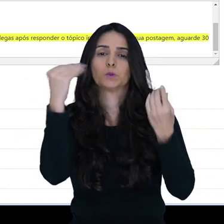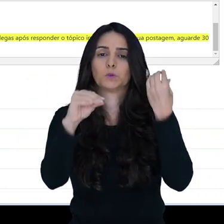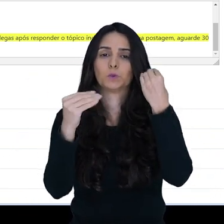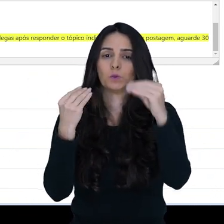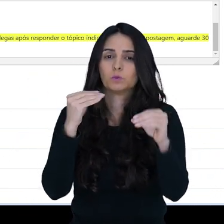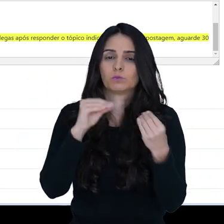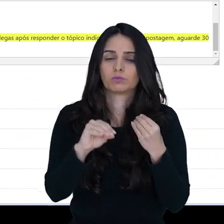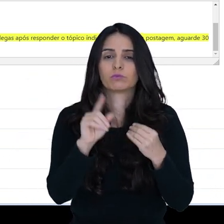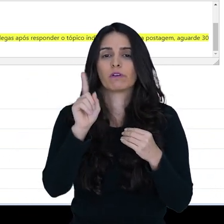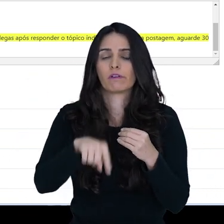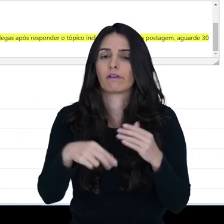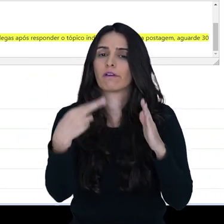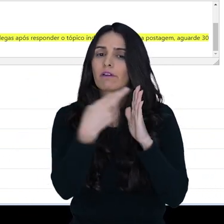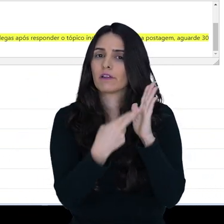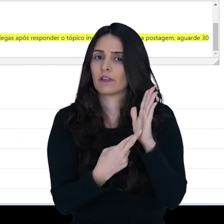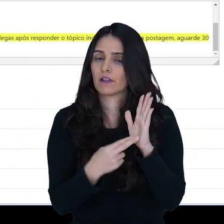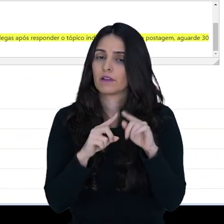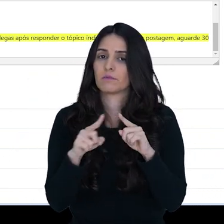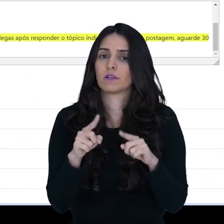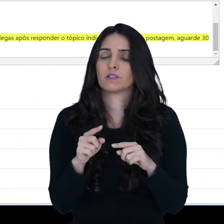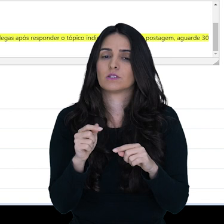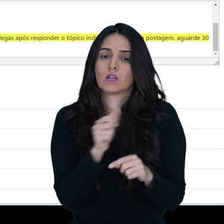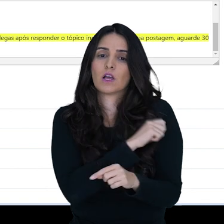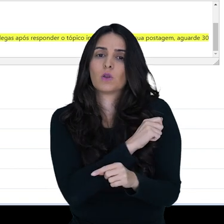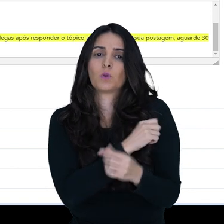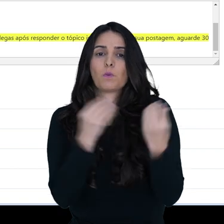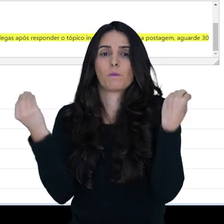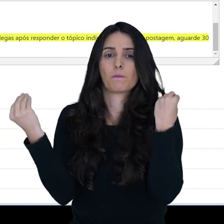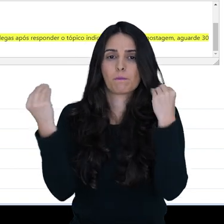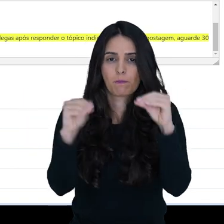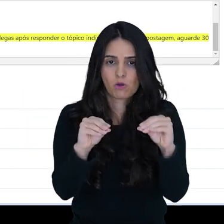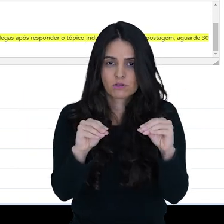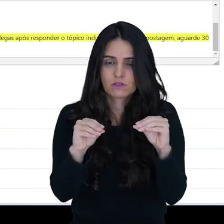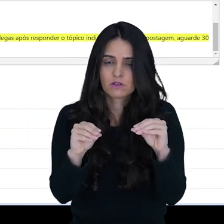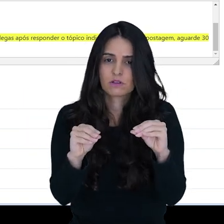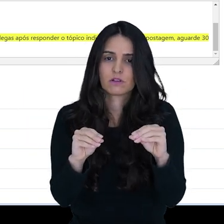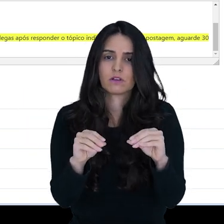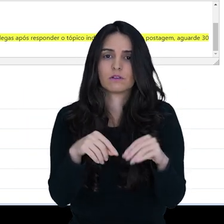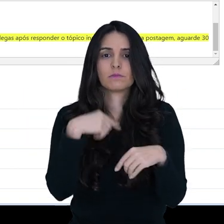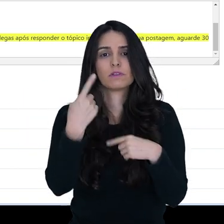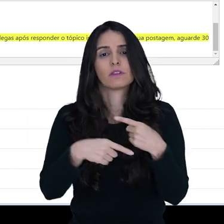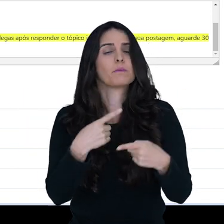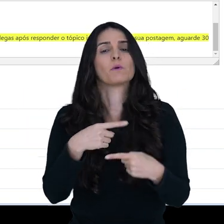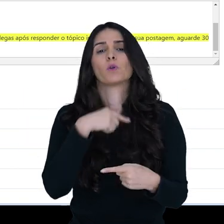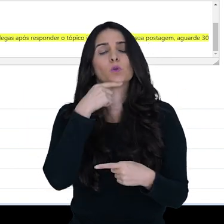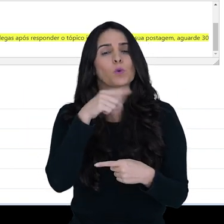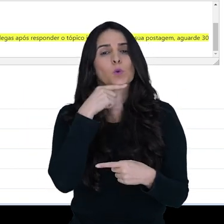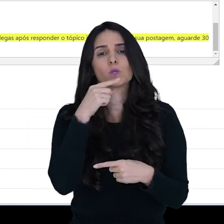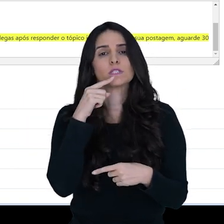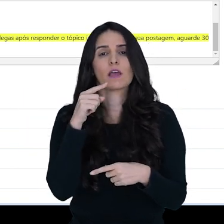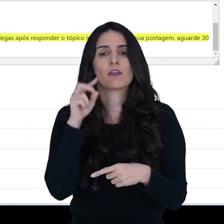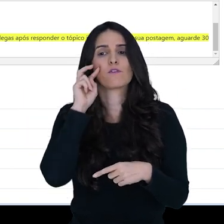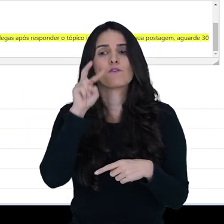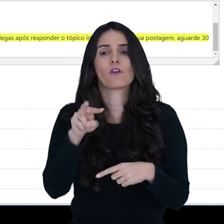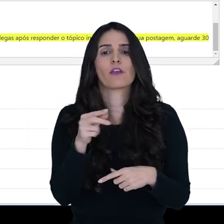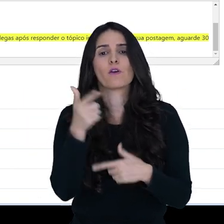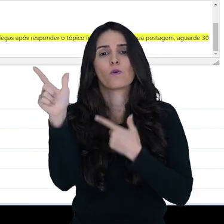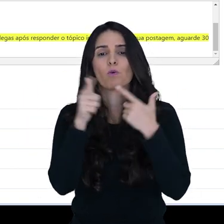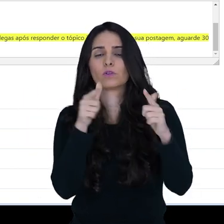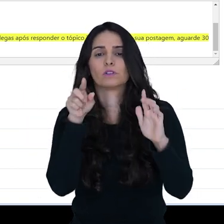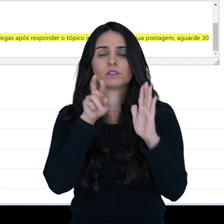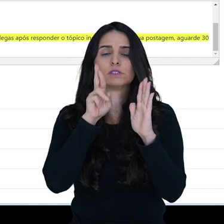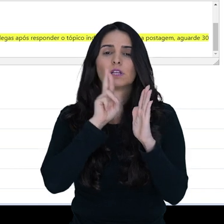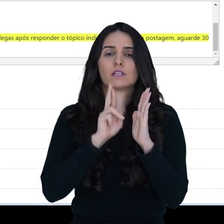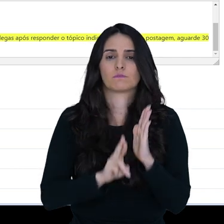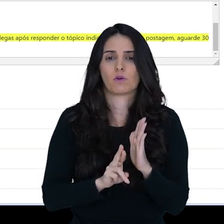vezes até colocam isso como critério. Aí o aluno faz a postagem e ele não consegue ainda visualizar